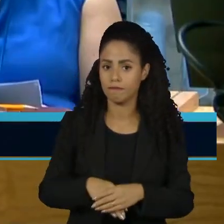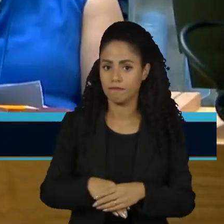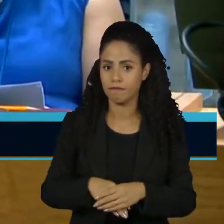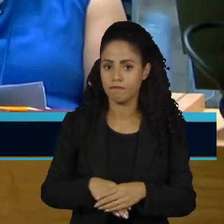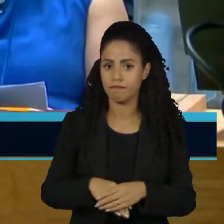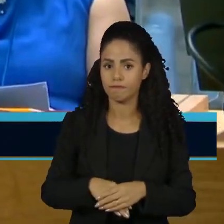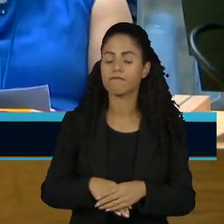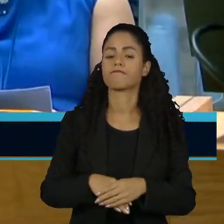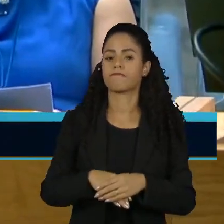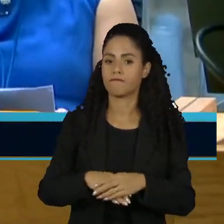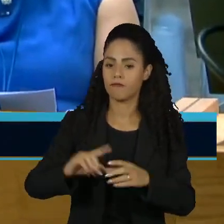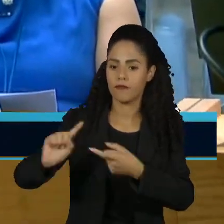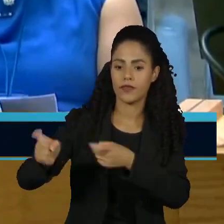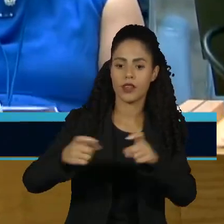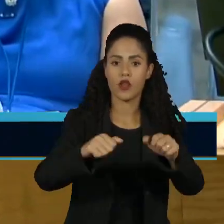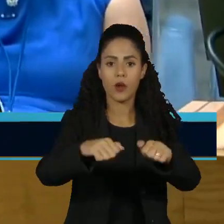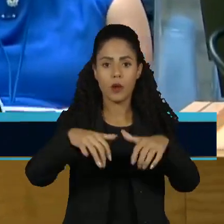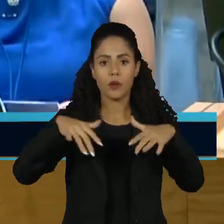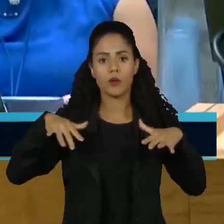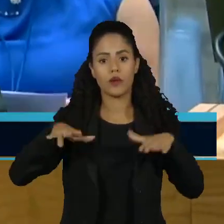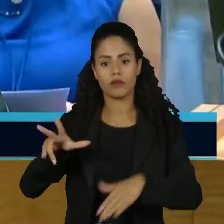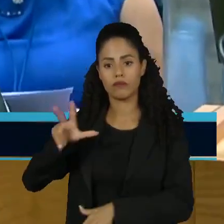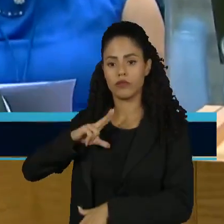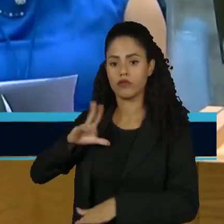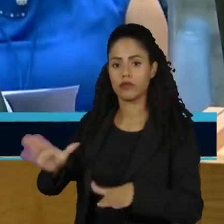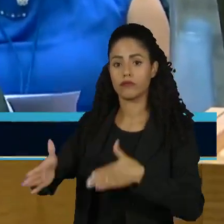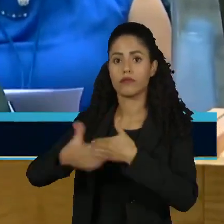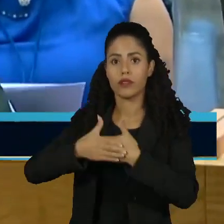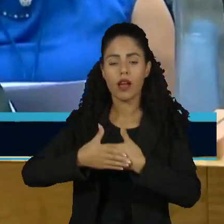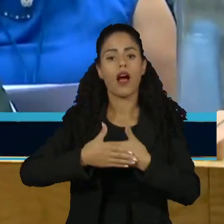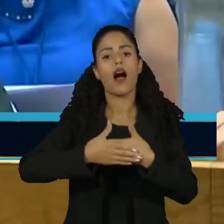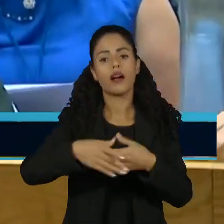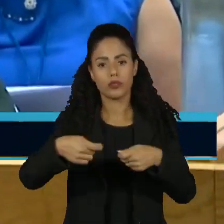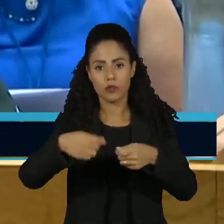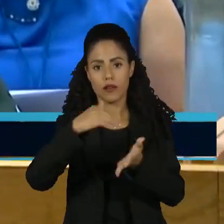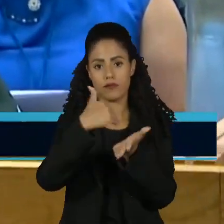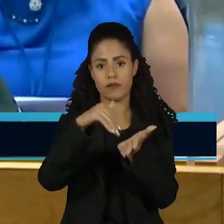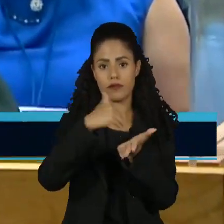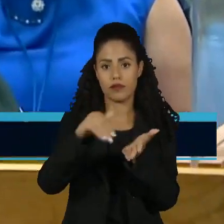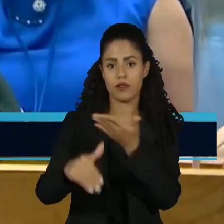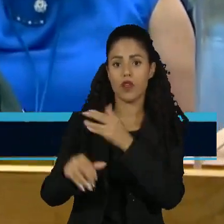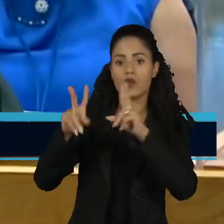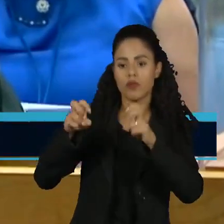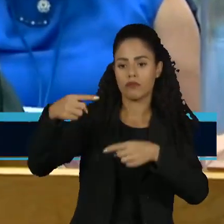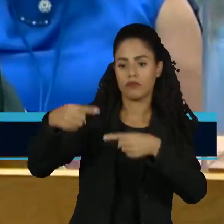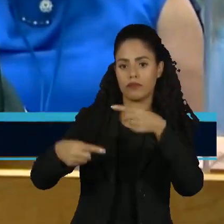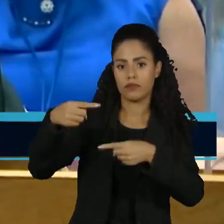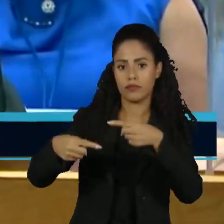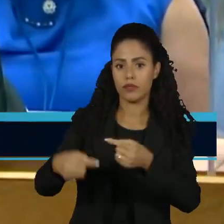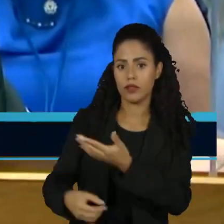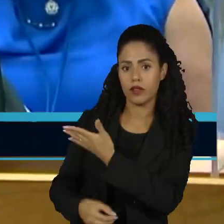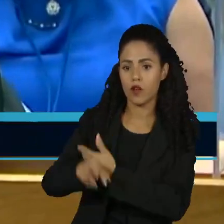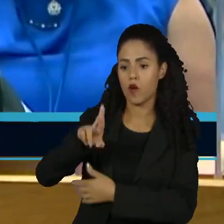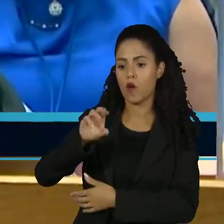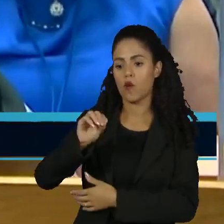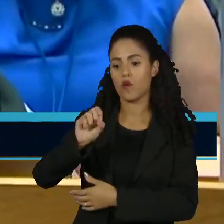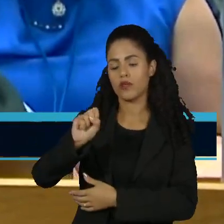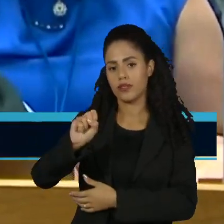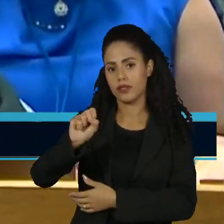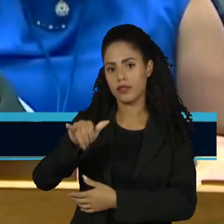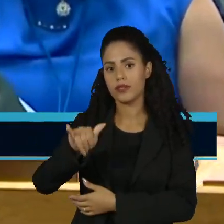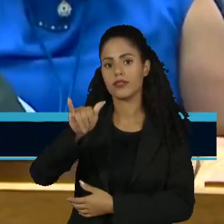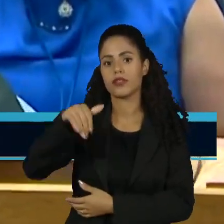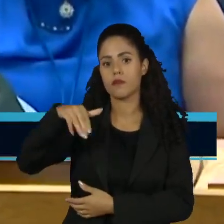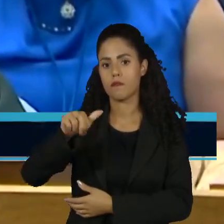Na reunião, a portas fechadas, a subsecretária-geral da ONU para assuntos políticos, a norte-americana Rosemary Di Carlo,